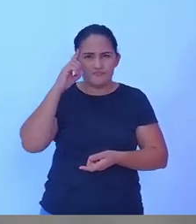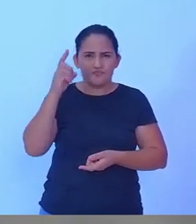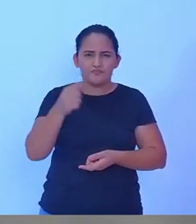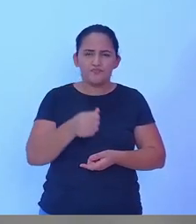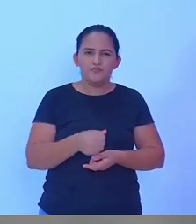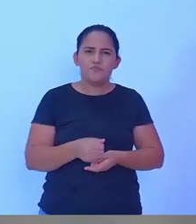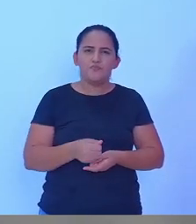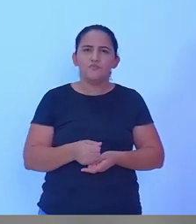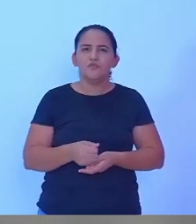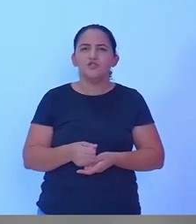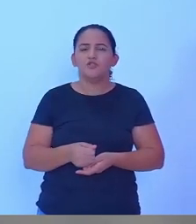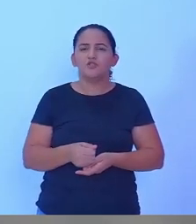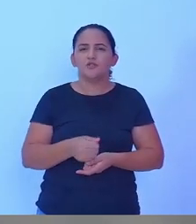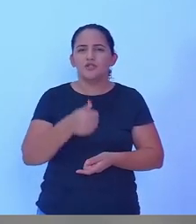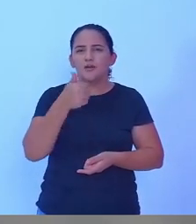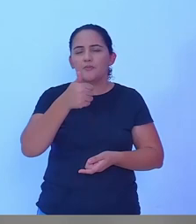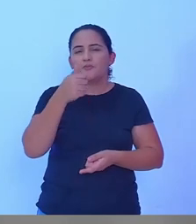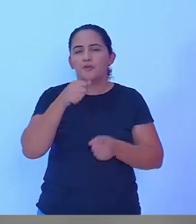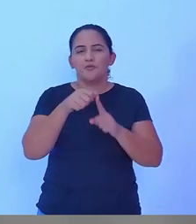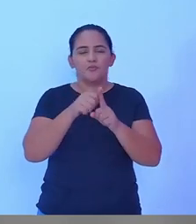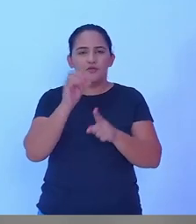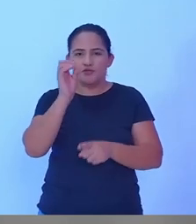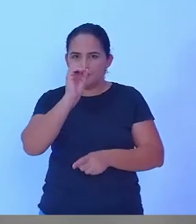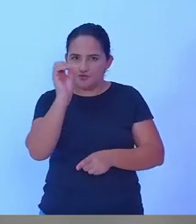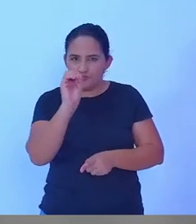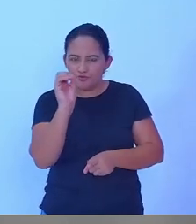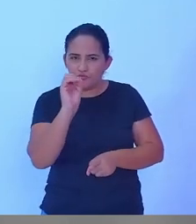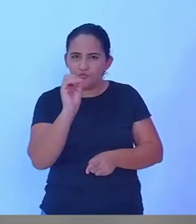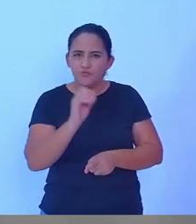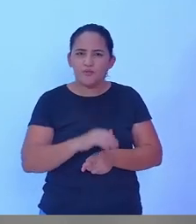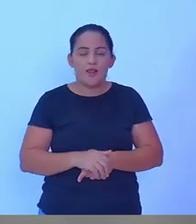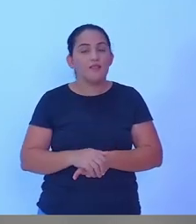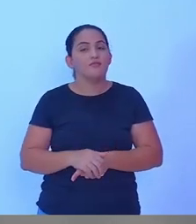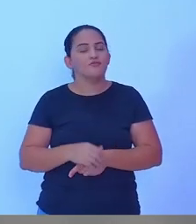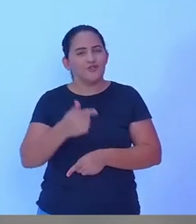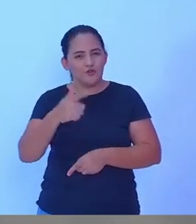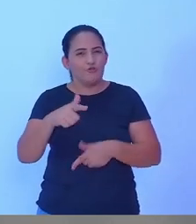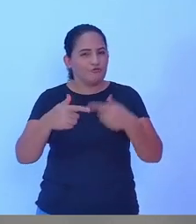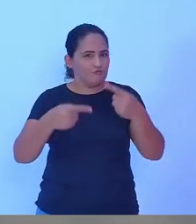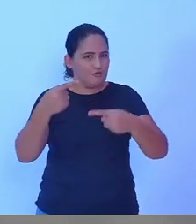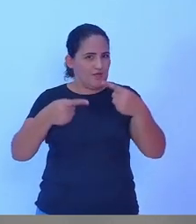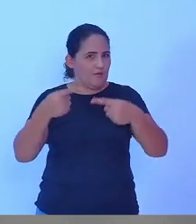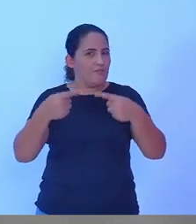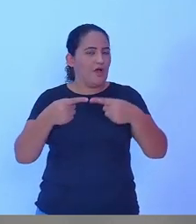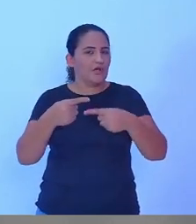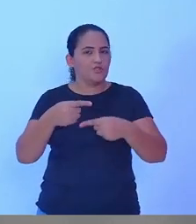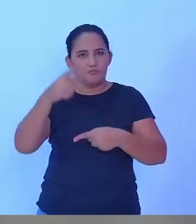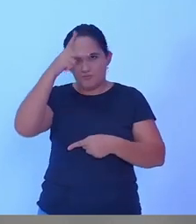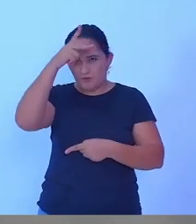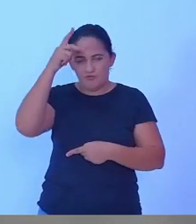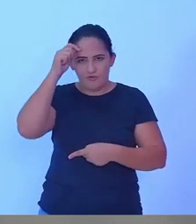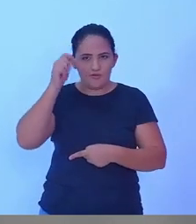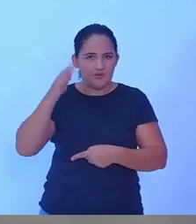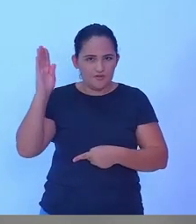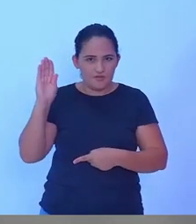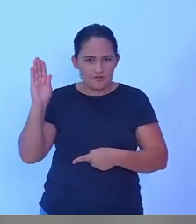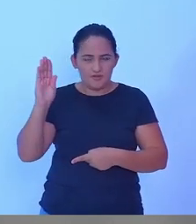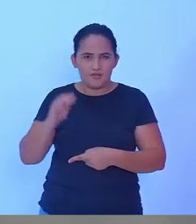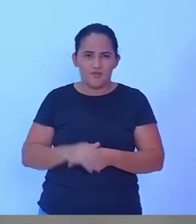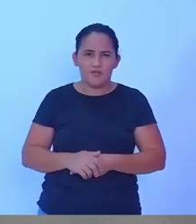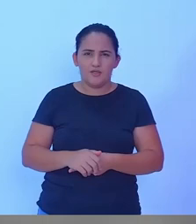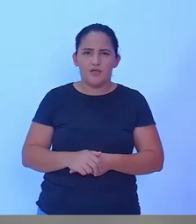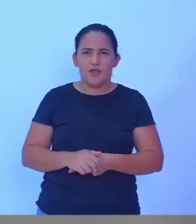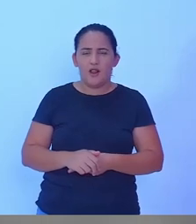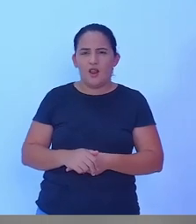a lápis 1º de outubro agora teremos o debate entre os candidatos a prefeito na segunda-feira